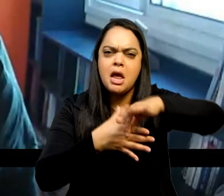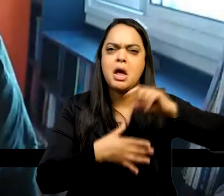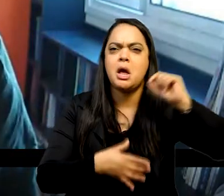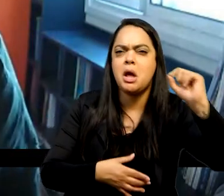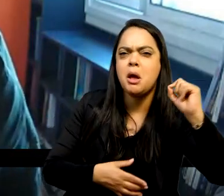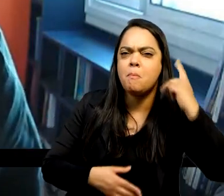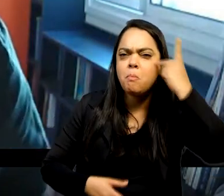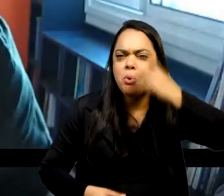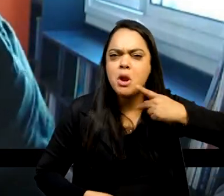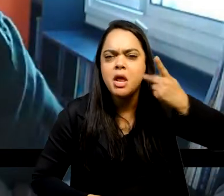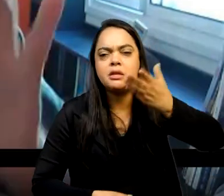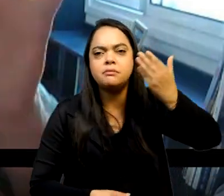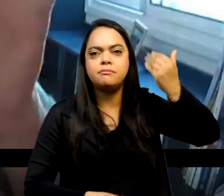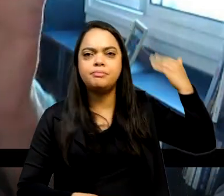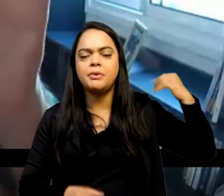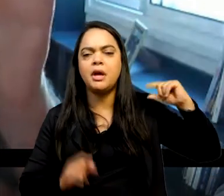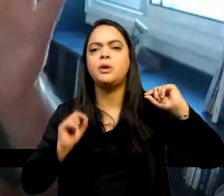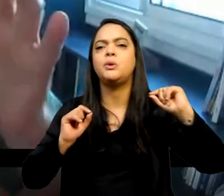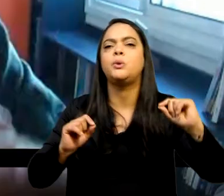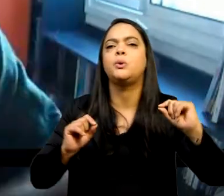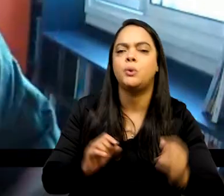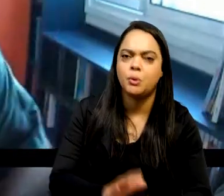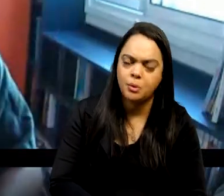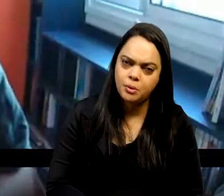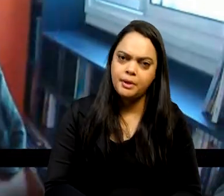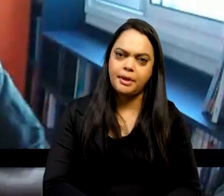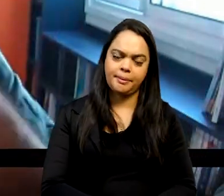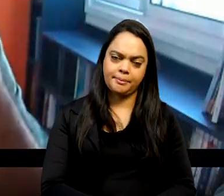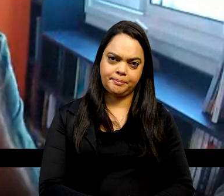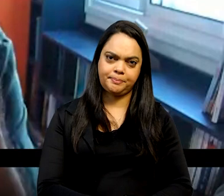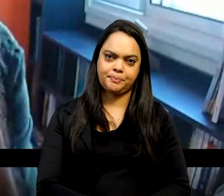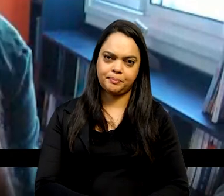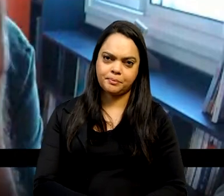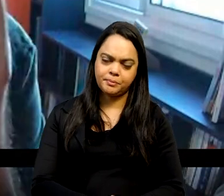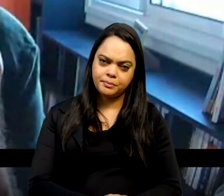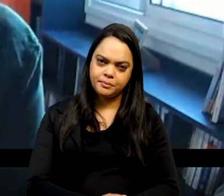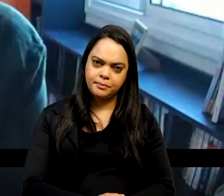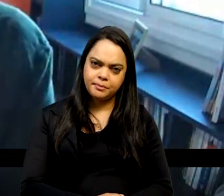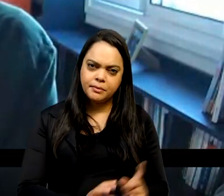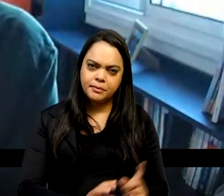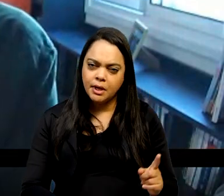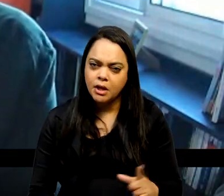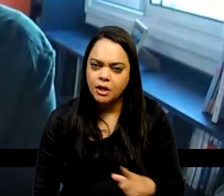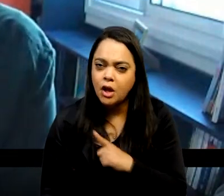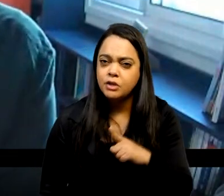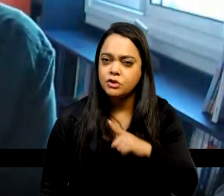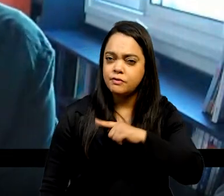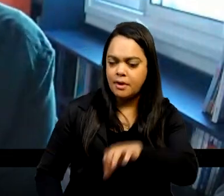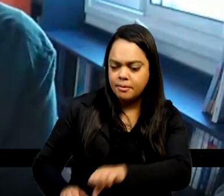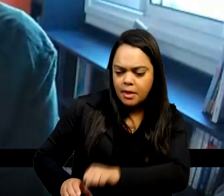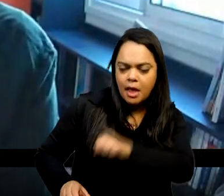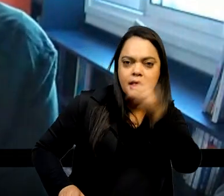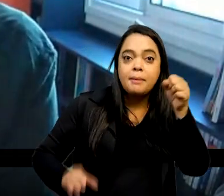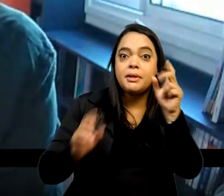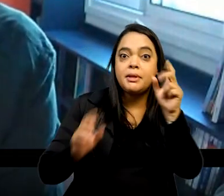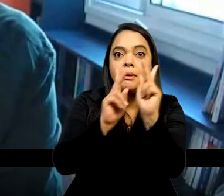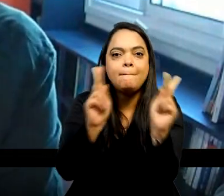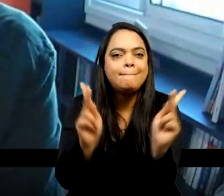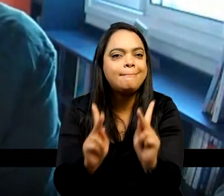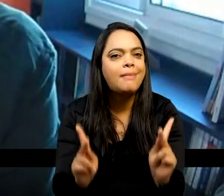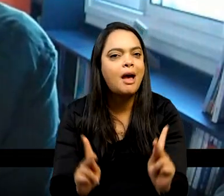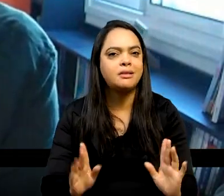época, diziam mais ou menos o seguinte, nós fizemos uma independência pacífica,